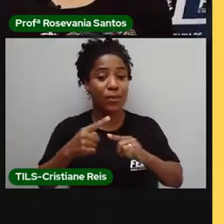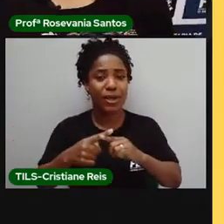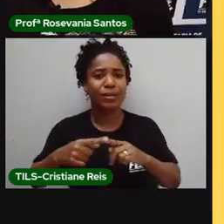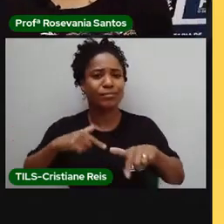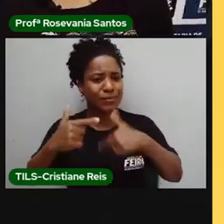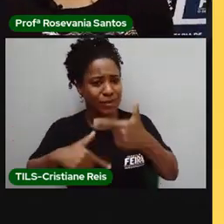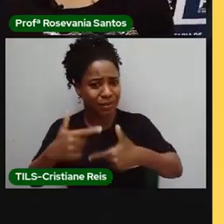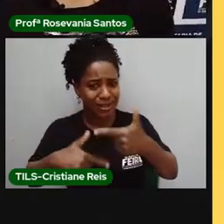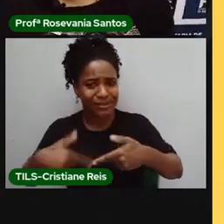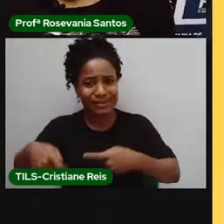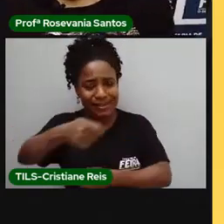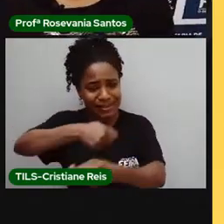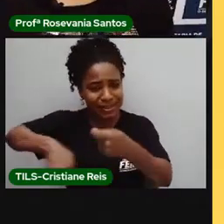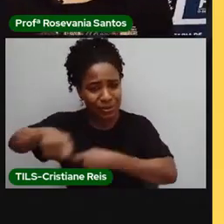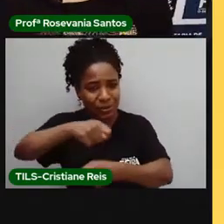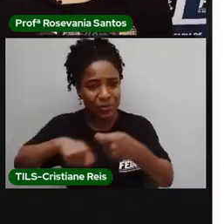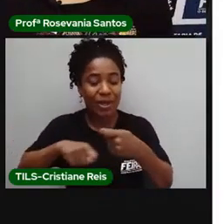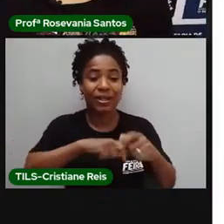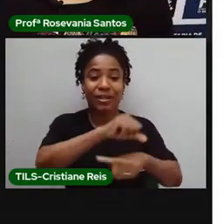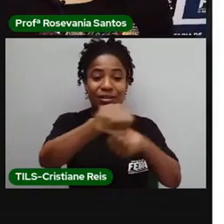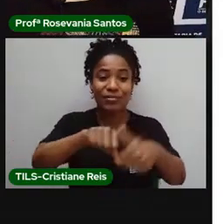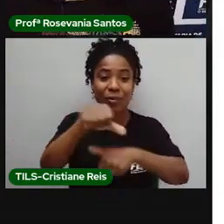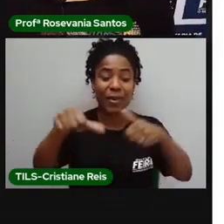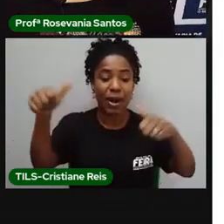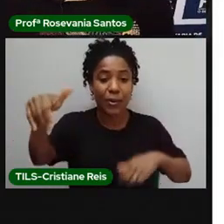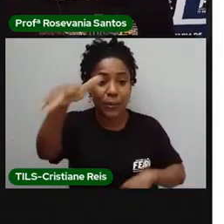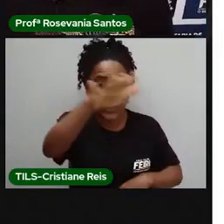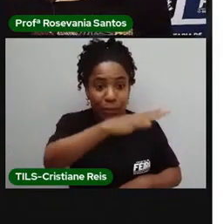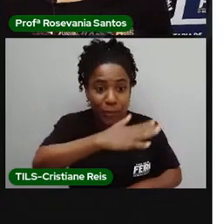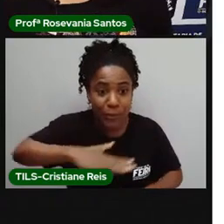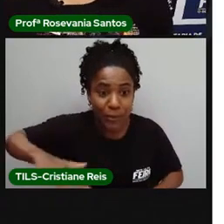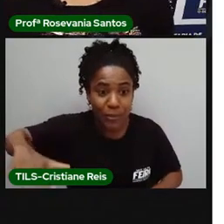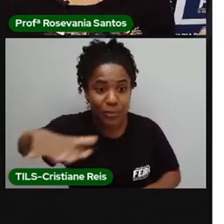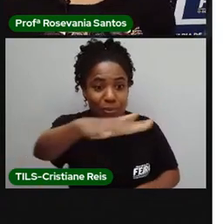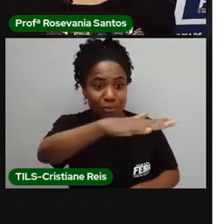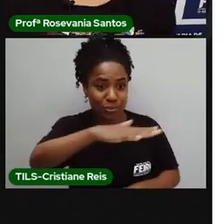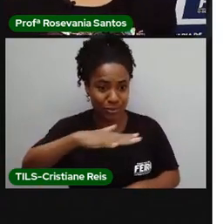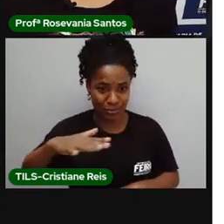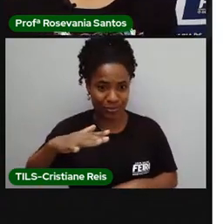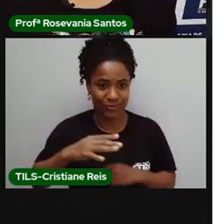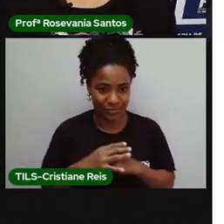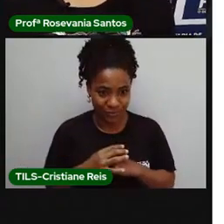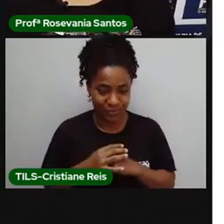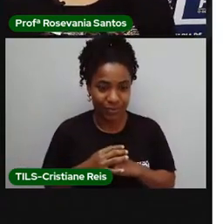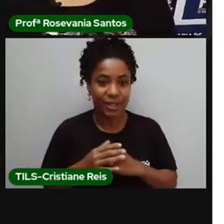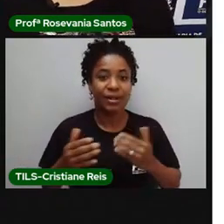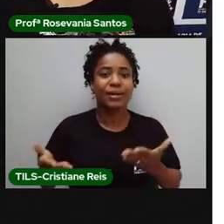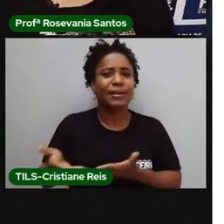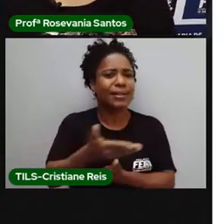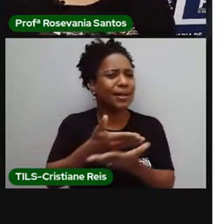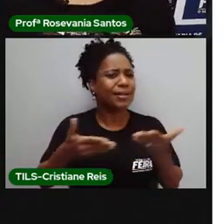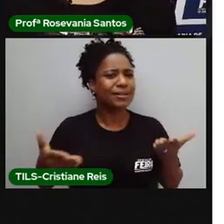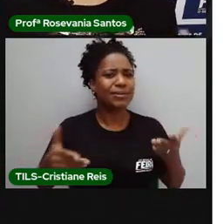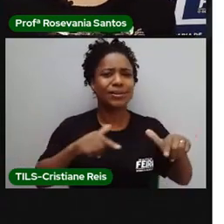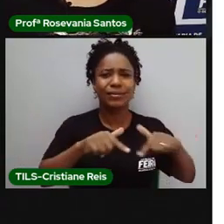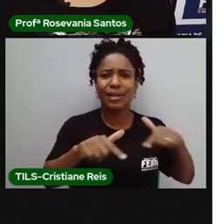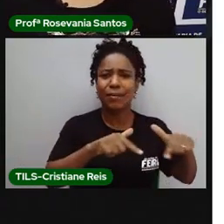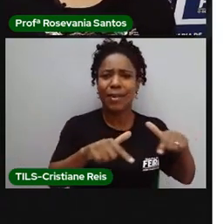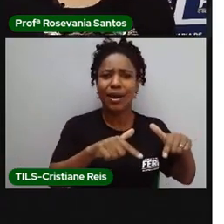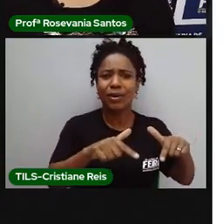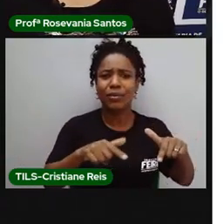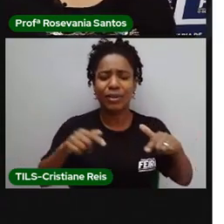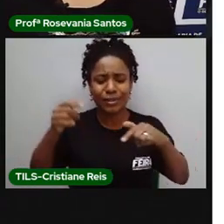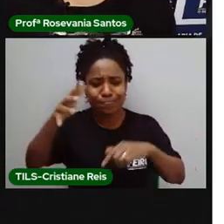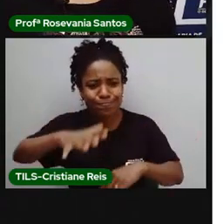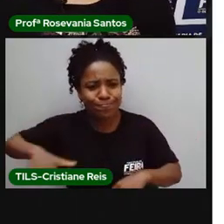transformação das paisagens que nós temos. Bom, as relações entre o trabalho e a paisagem. Vocês estão